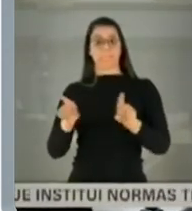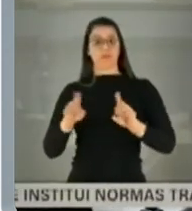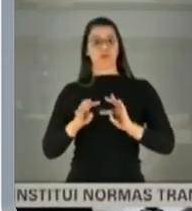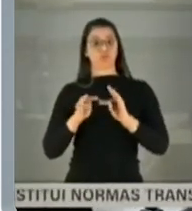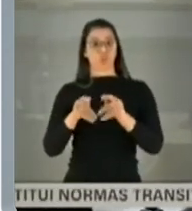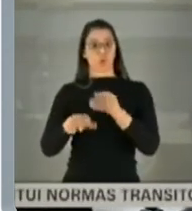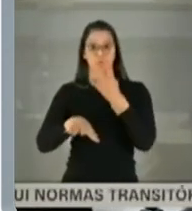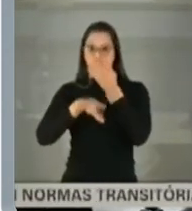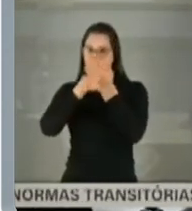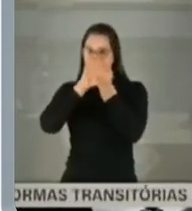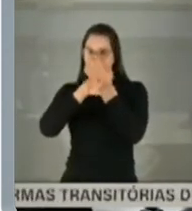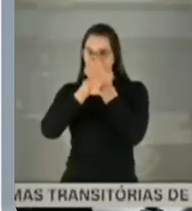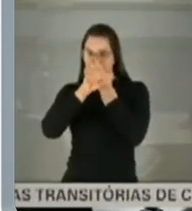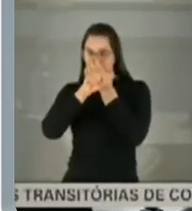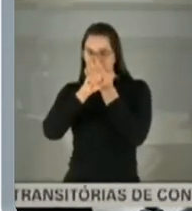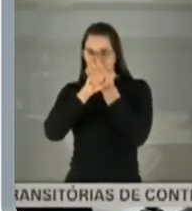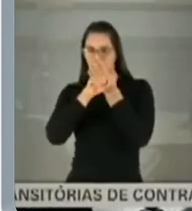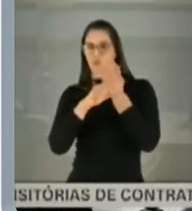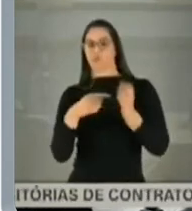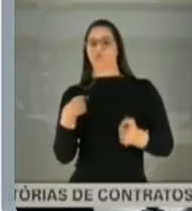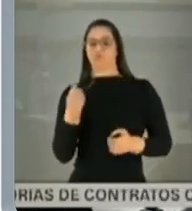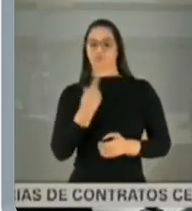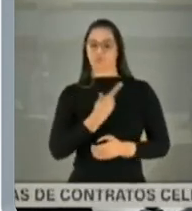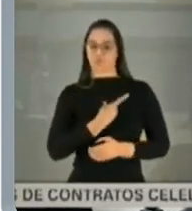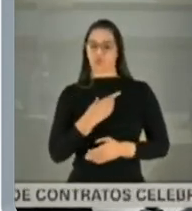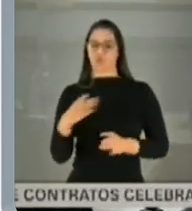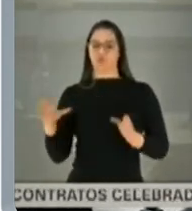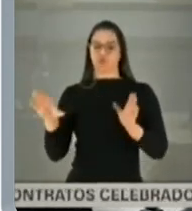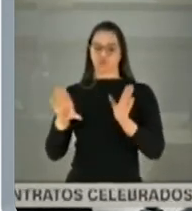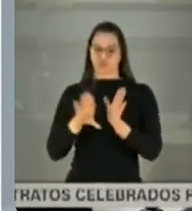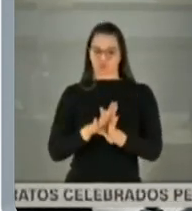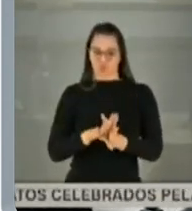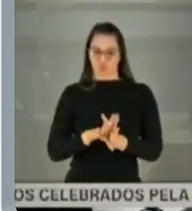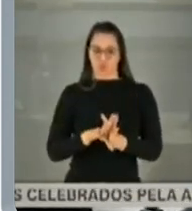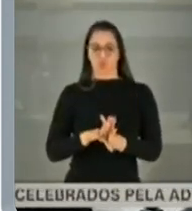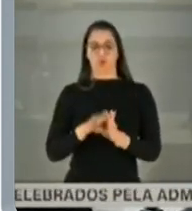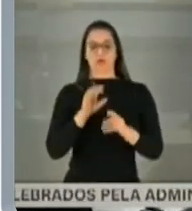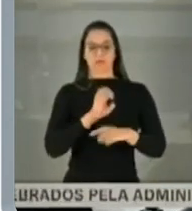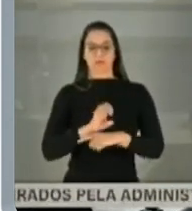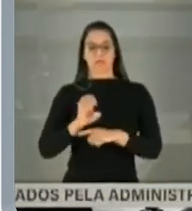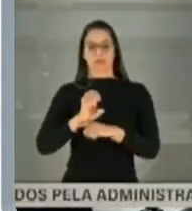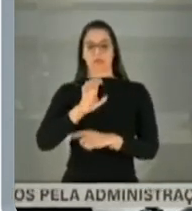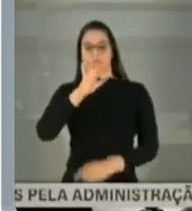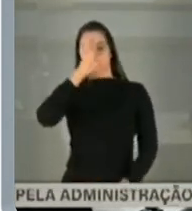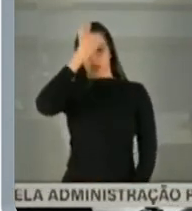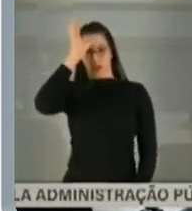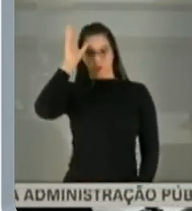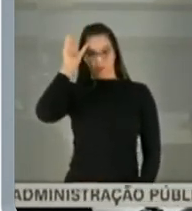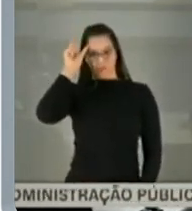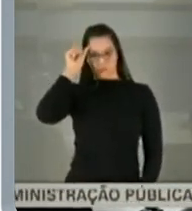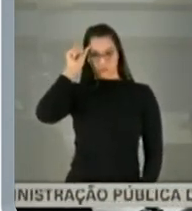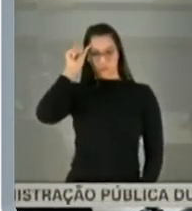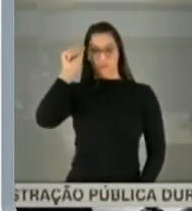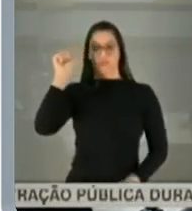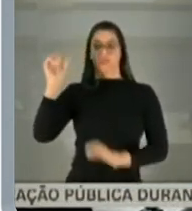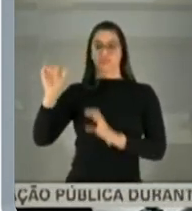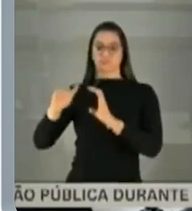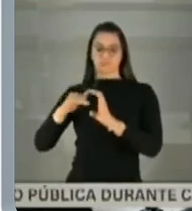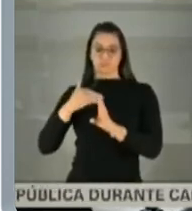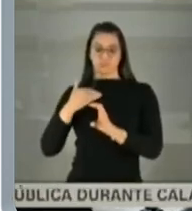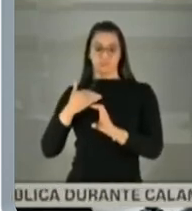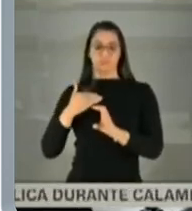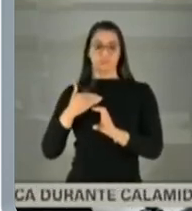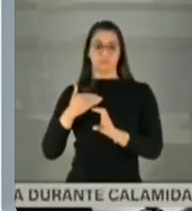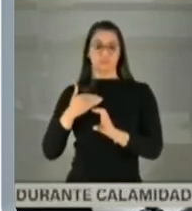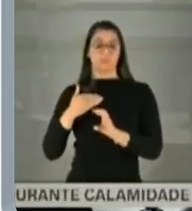respiradores que nós dispunhamos no estado do Amazonas foram enviados pelo governo federal, uma vez que o estado do